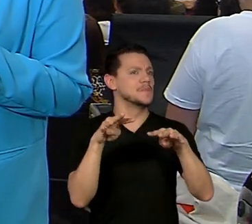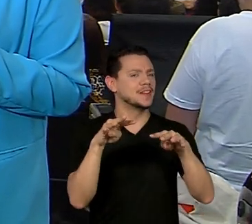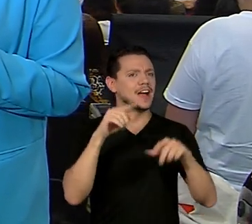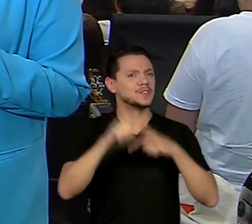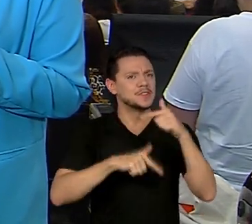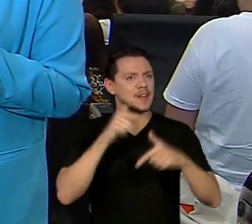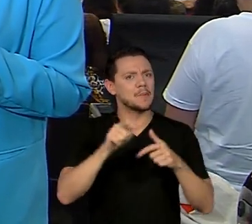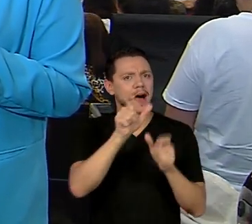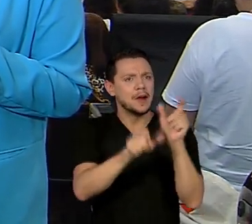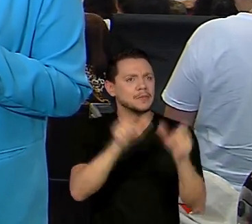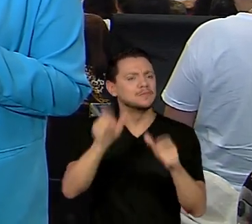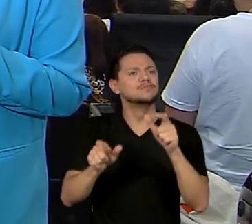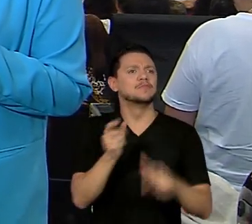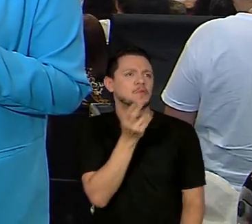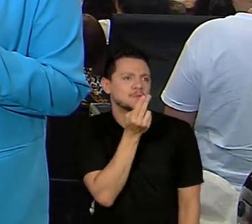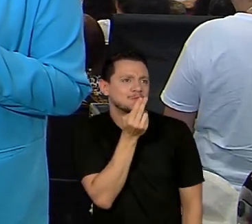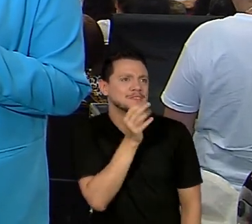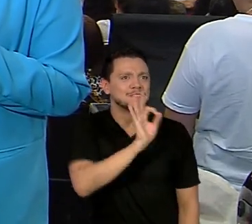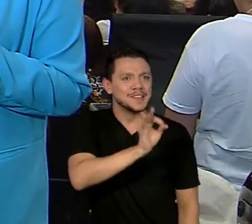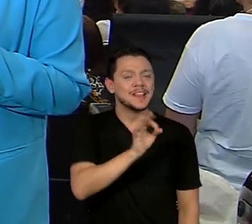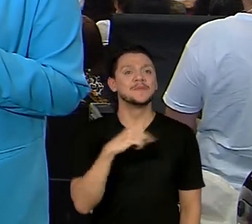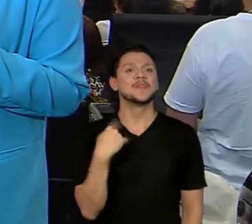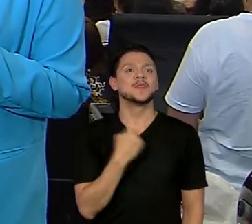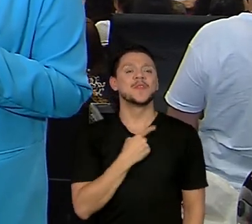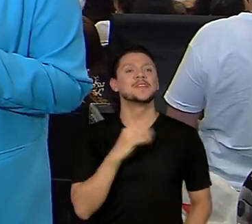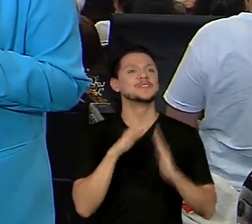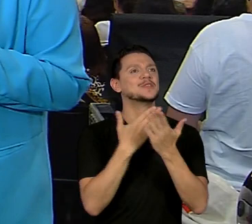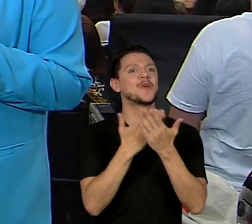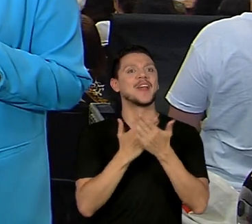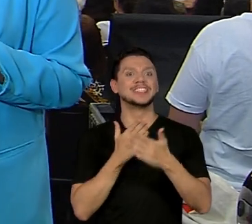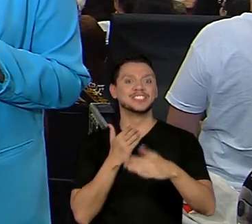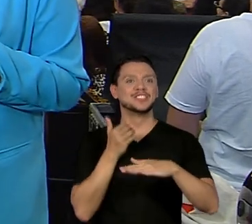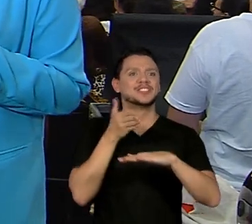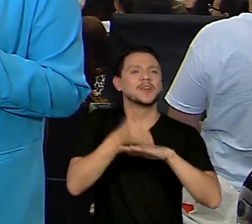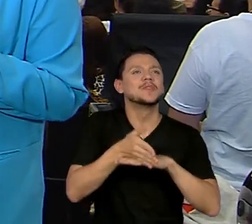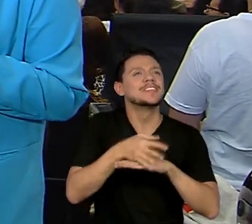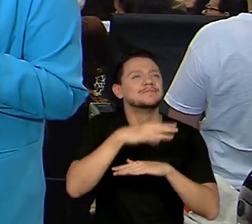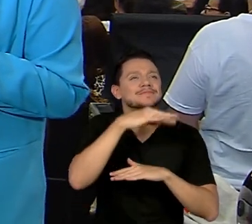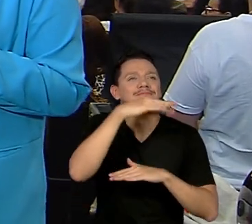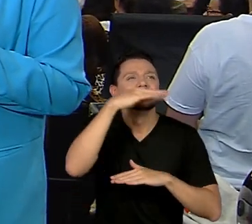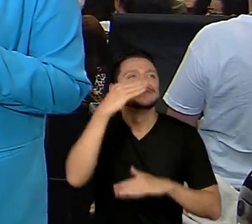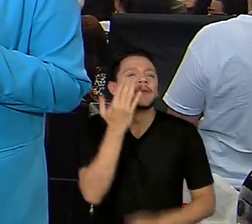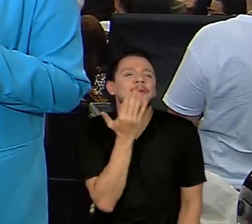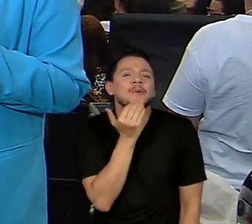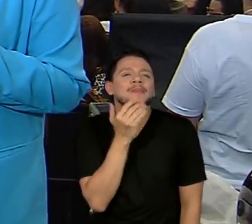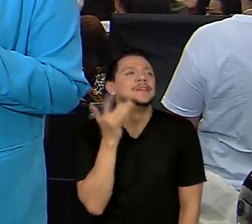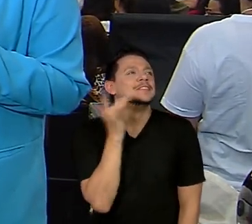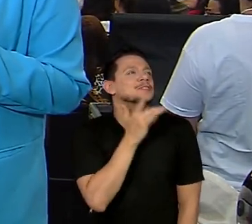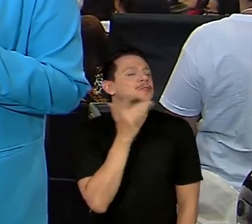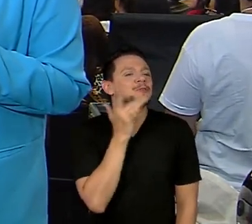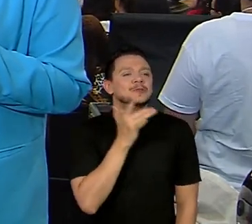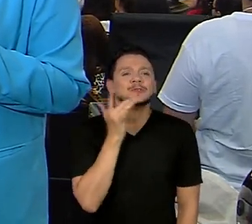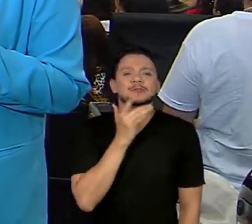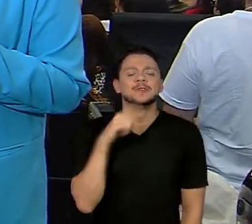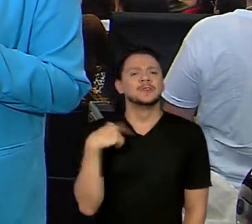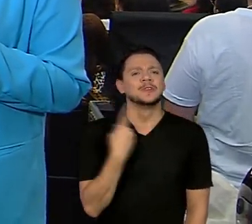nutricionistas. Quando a gente chega nas escolas, já tem aquele cheirinho bom de merenda, e a gente sabe que toda aquela alimentação é uma alimentação equilibrada